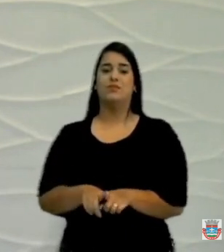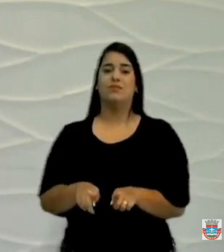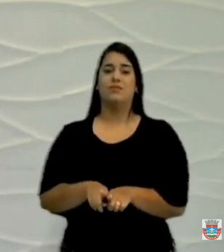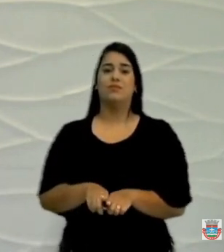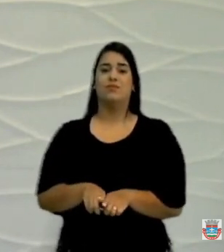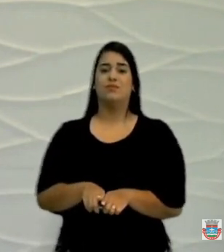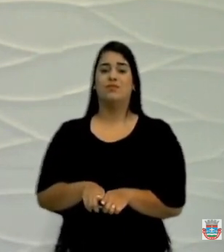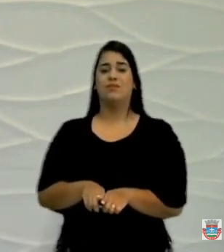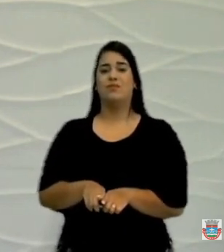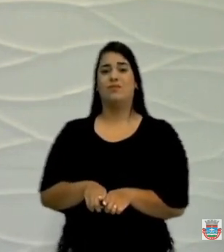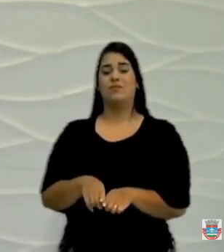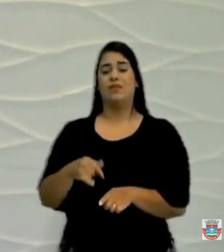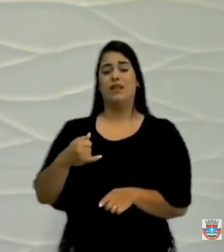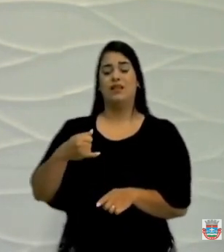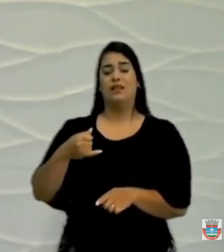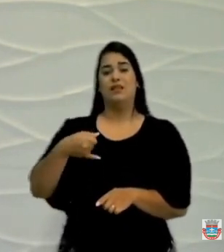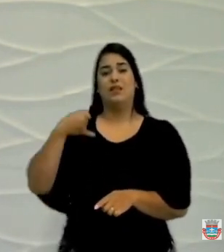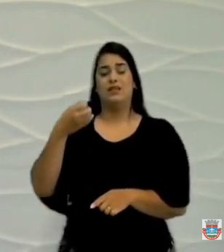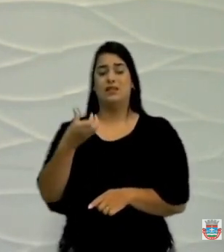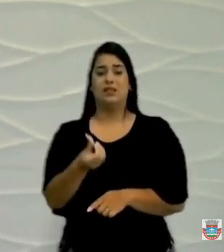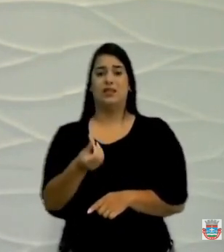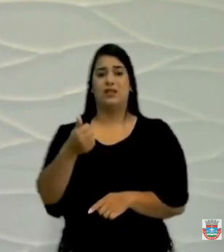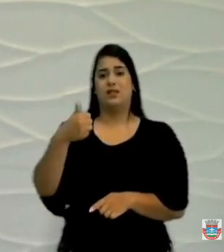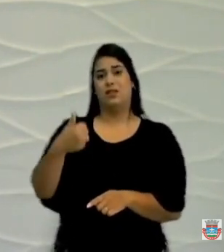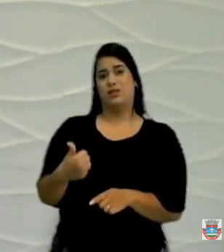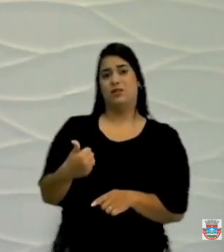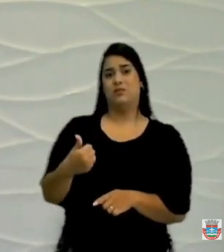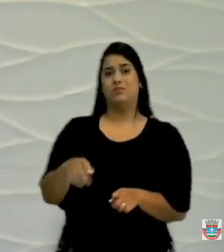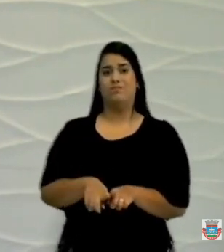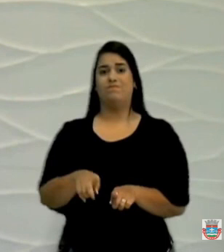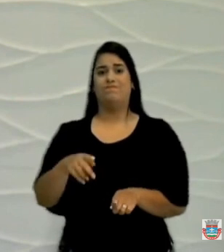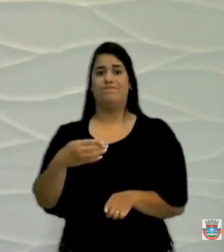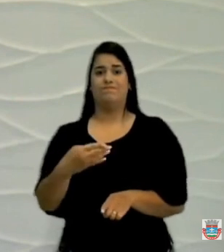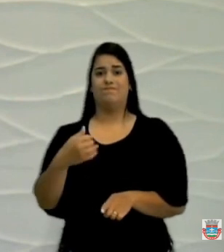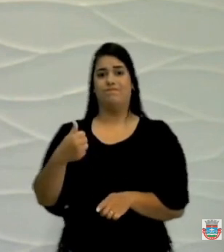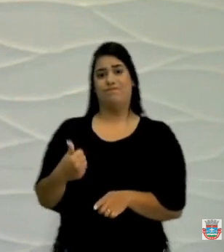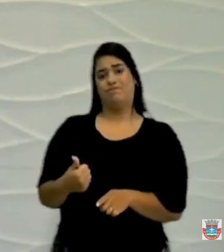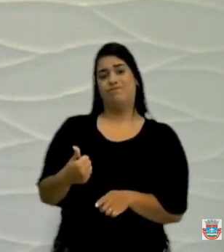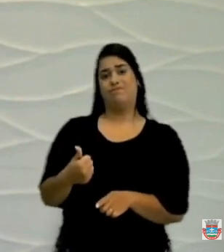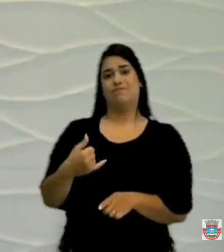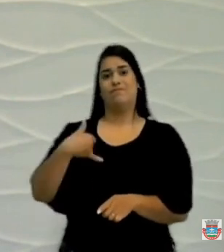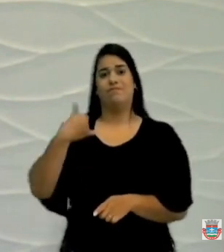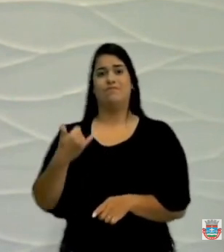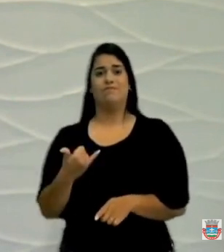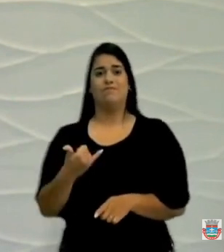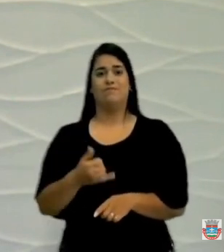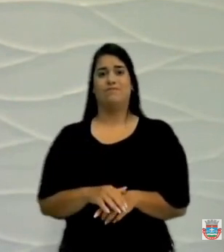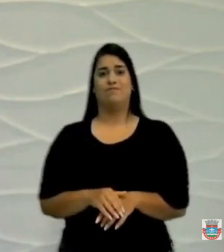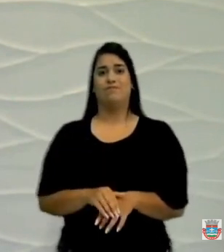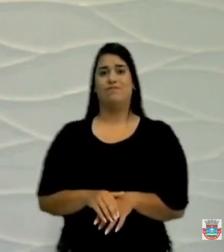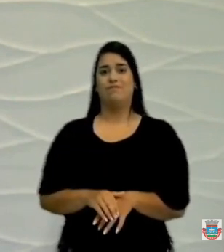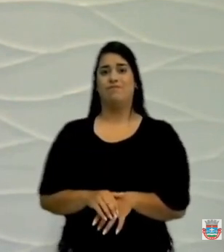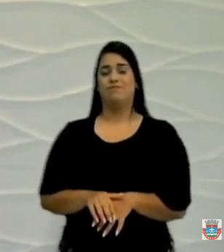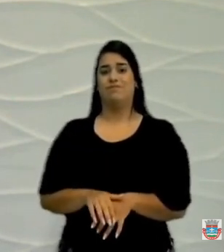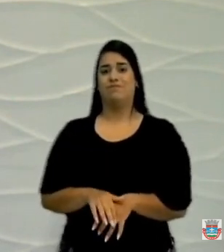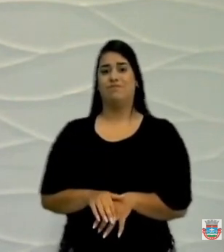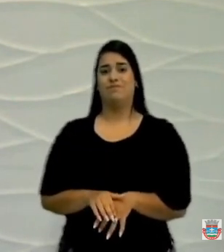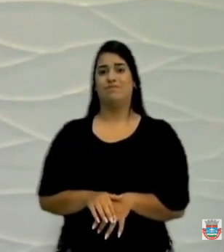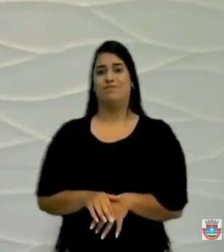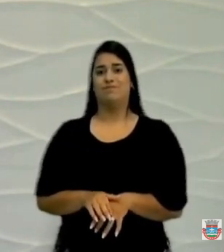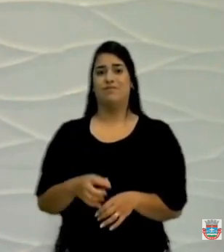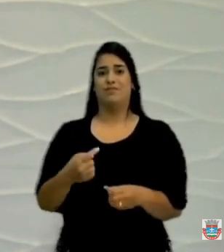61 e 41 anos e o condutor da ambulância Carlos Alberto, de 23 anos, lá da cidade de Bom Conselho.